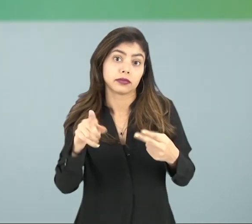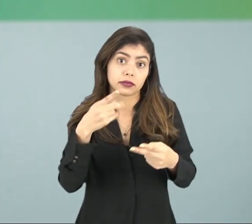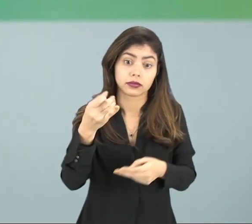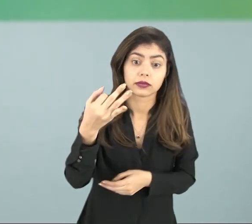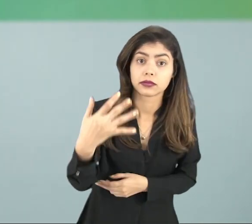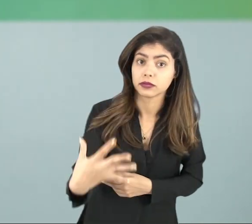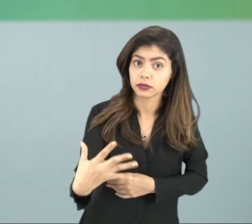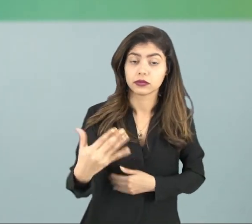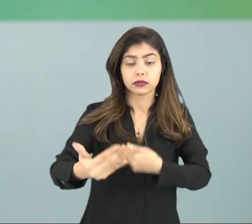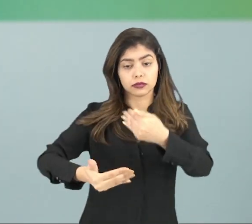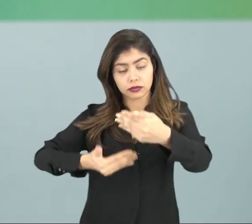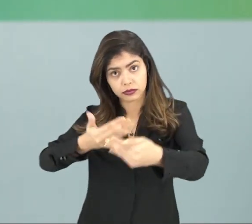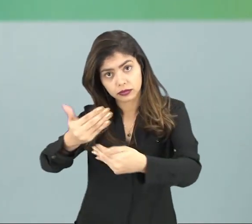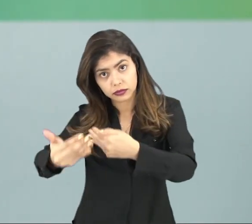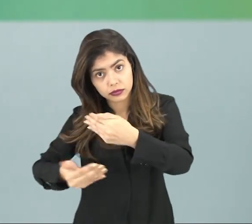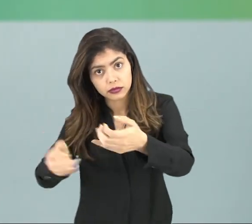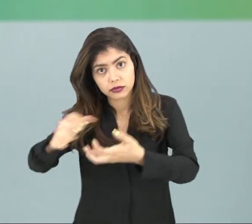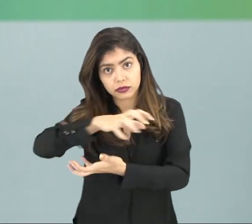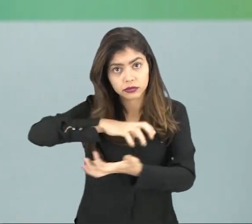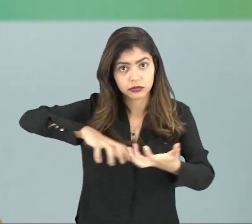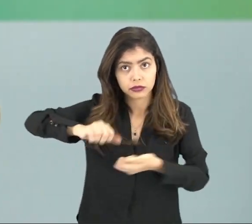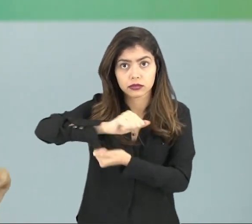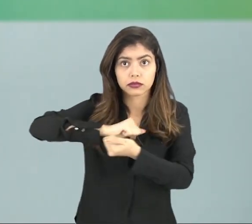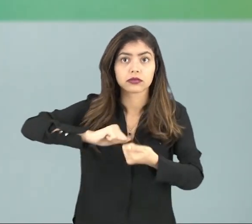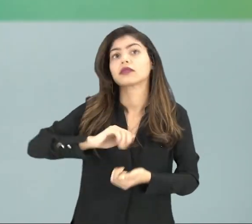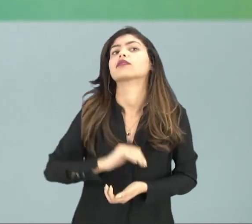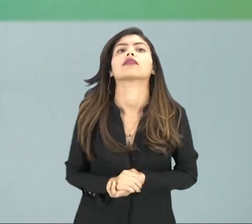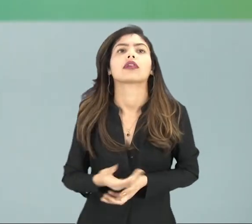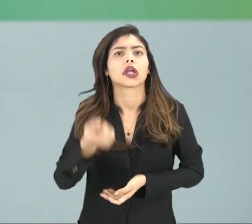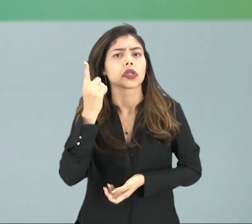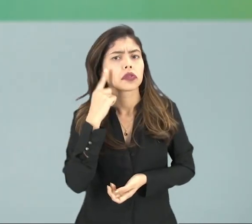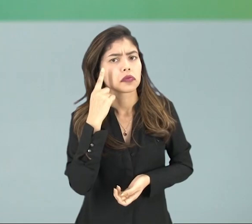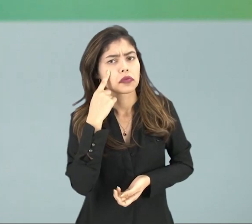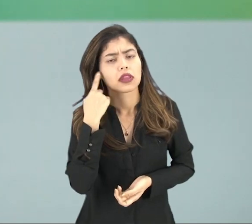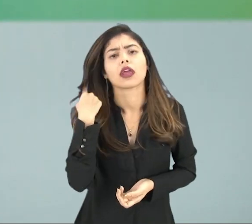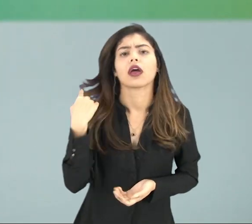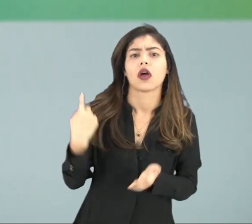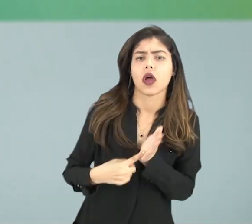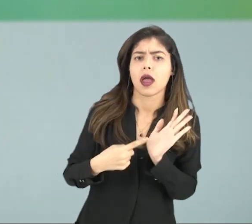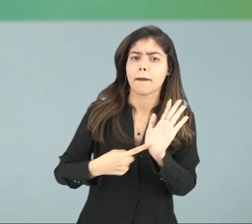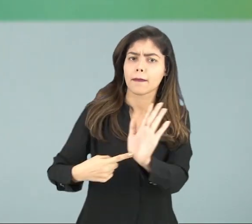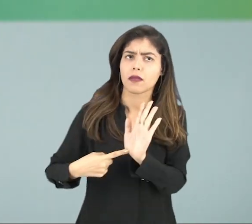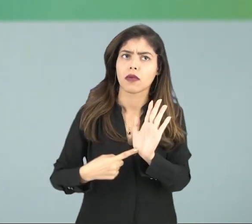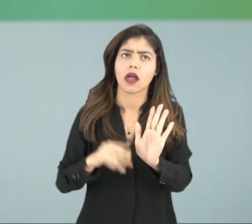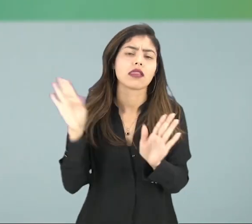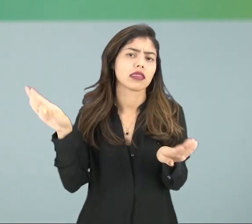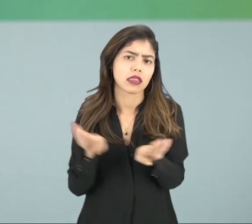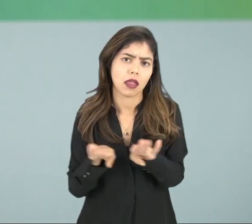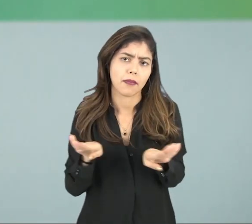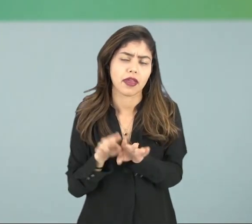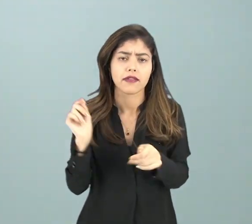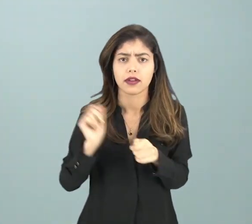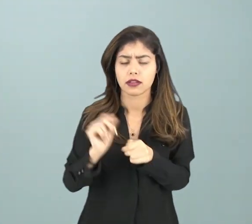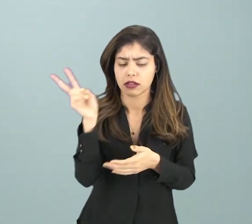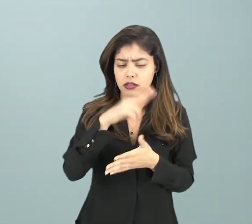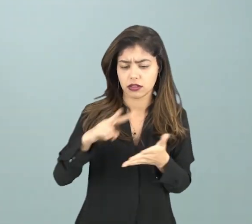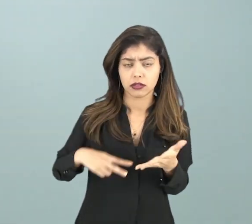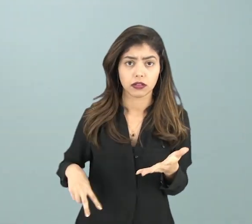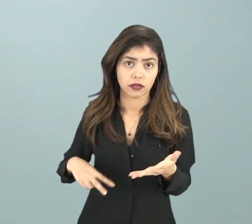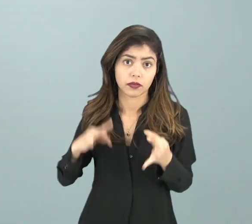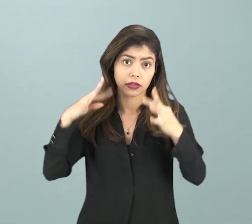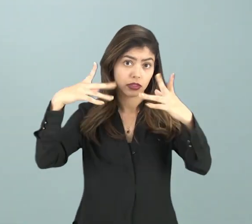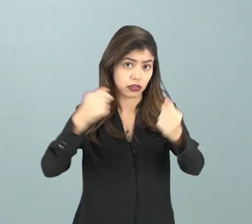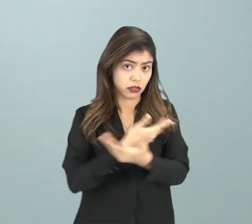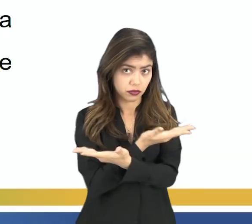desenvolvimento sustentável. Nós temos uma consideração na projeção, que eu também irei fazer a leitura